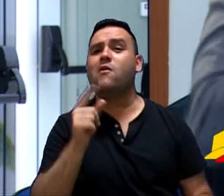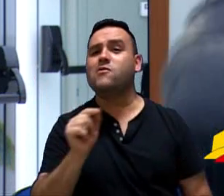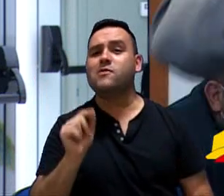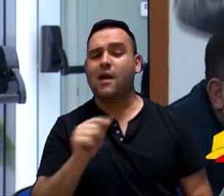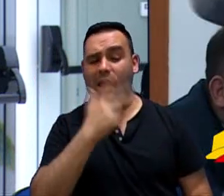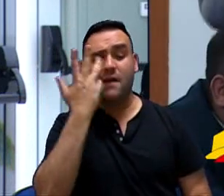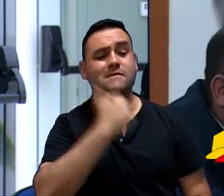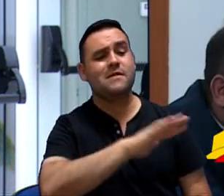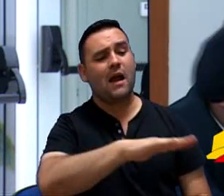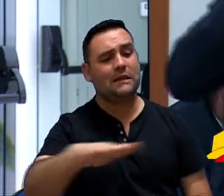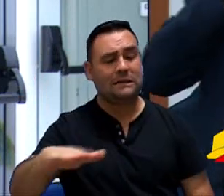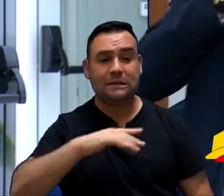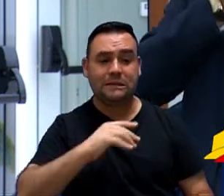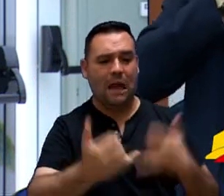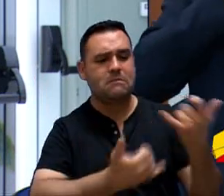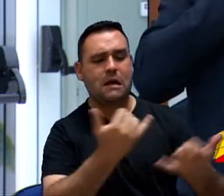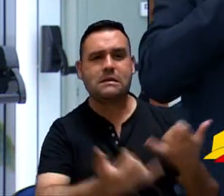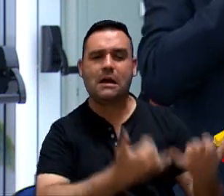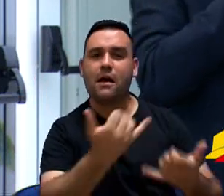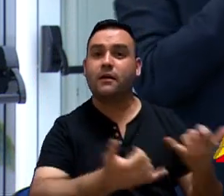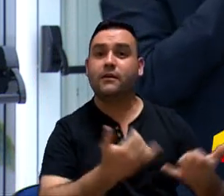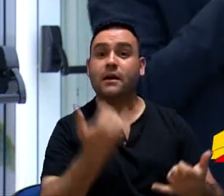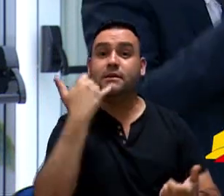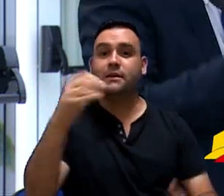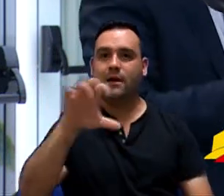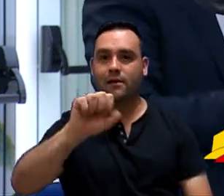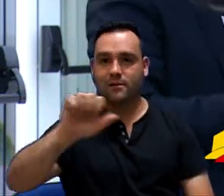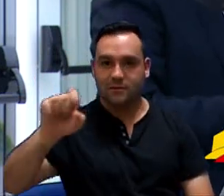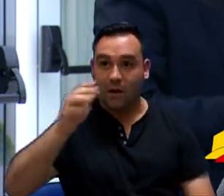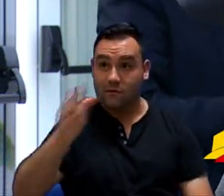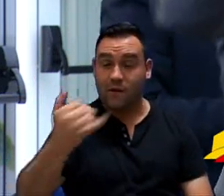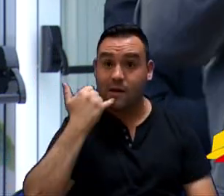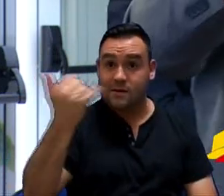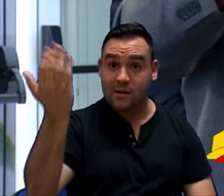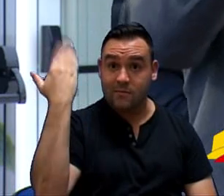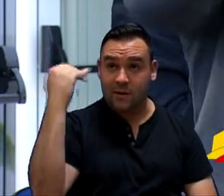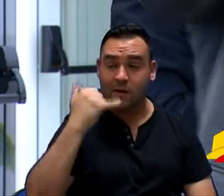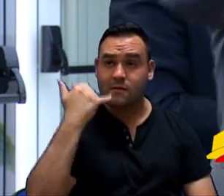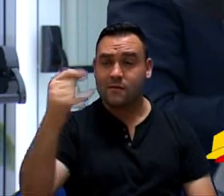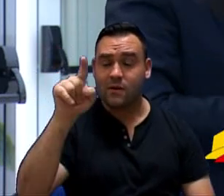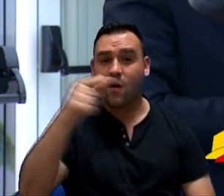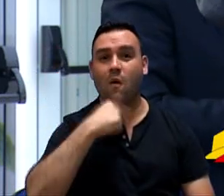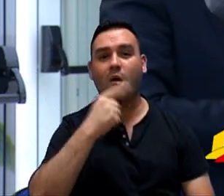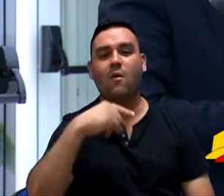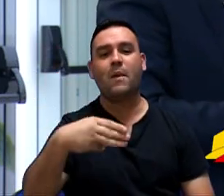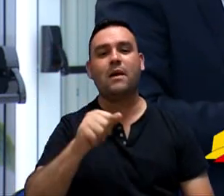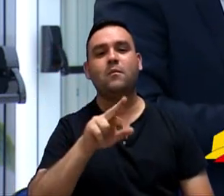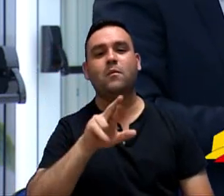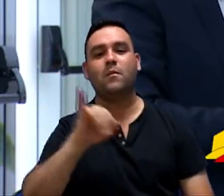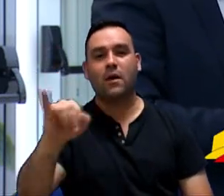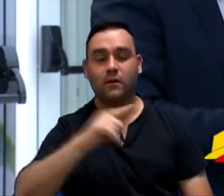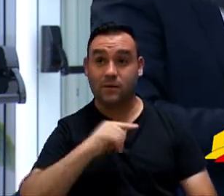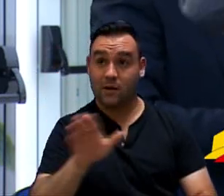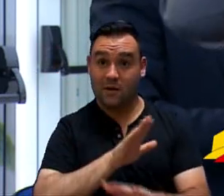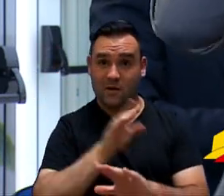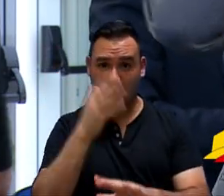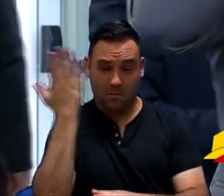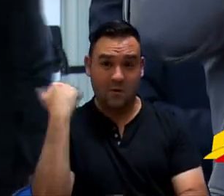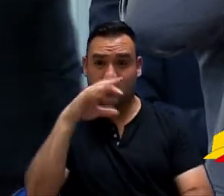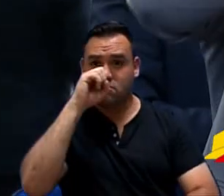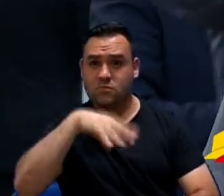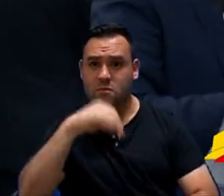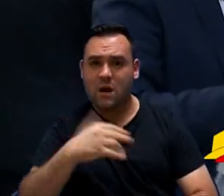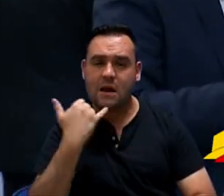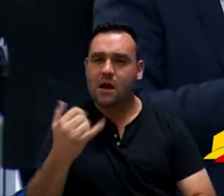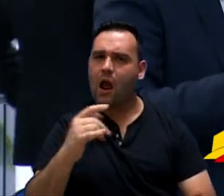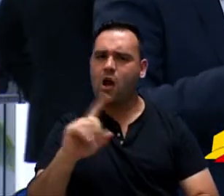que tinha? As crianças brincando lá, aí a gente ligava no SAI, naquela ocasião o secretário Mauri foi até mal educado, a gente